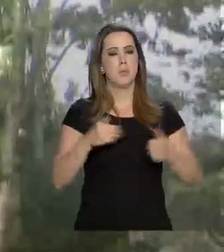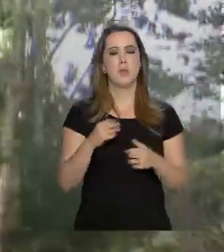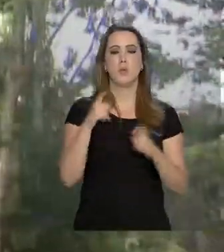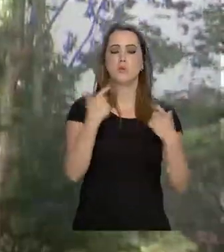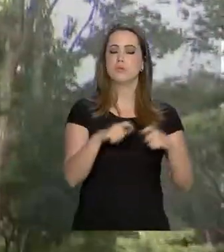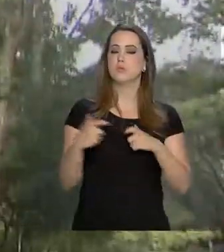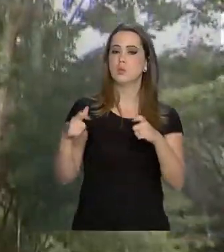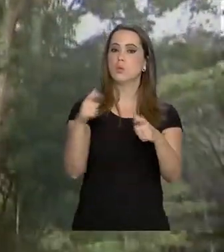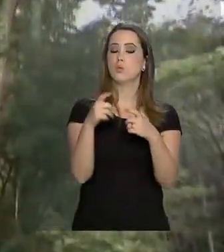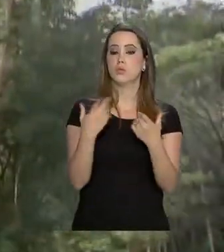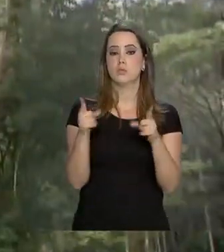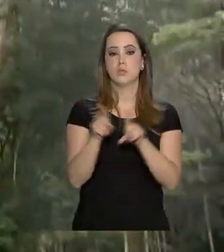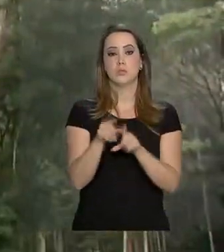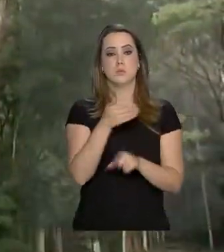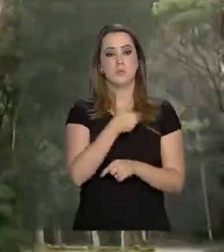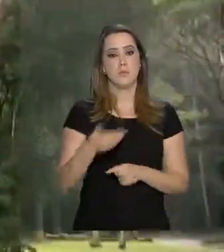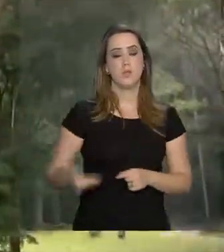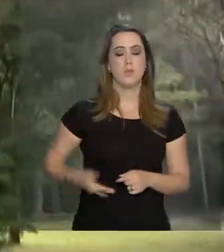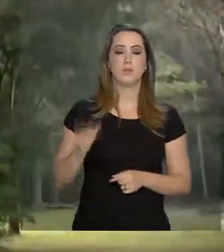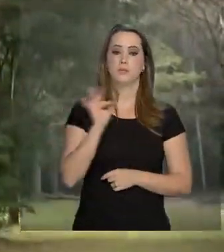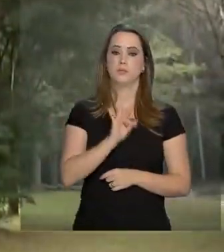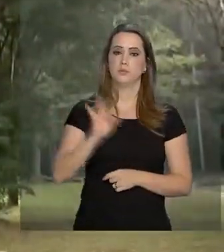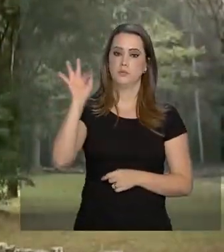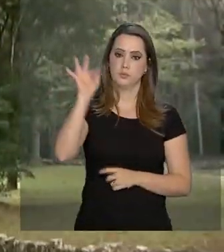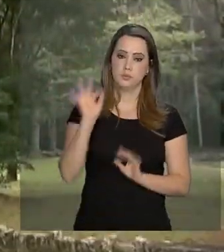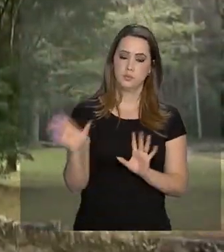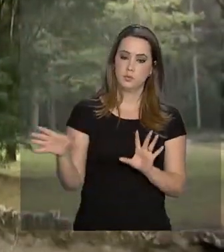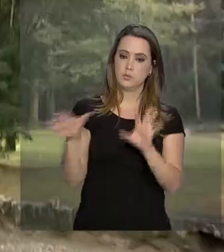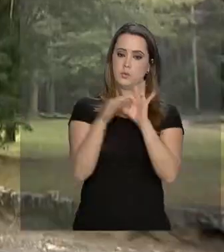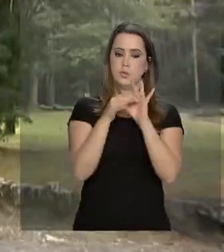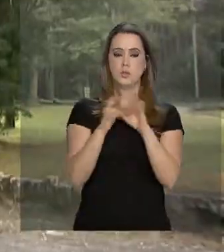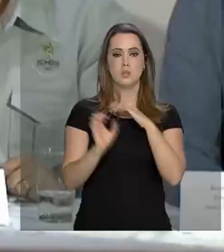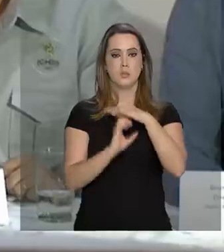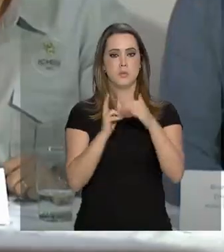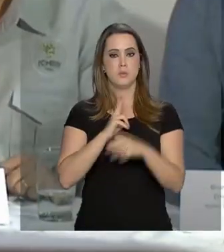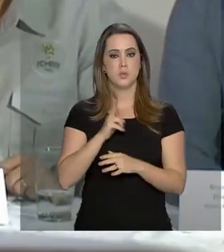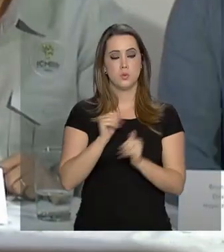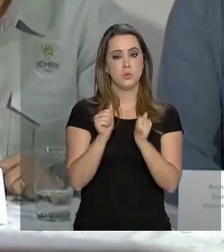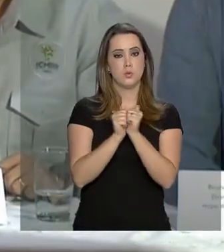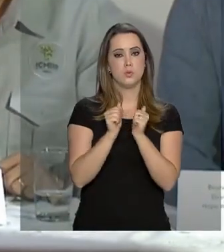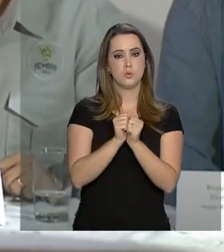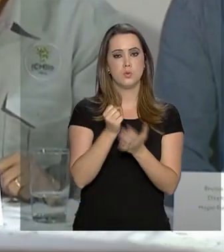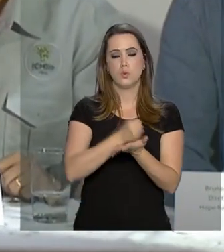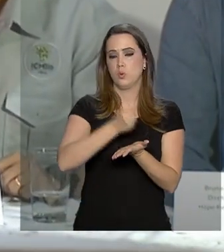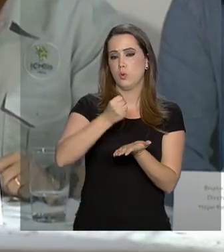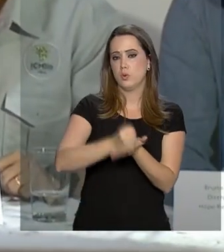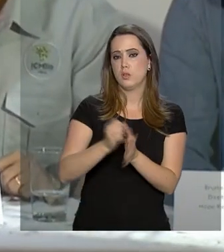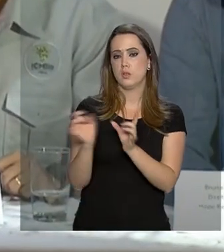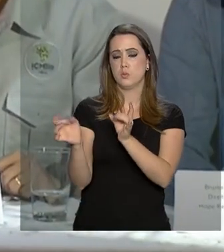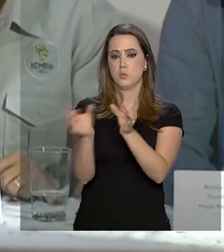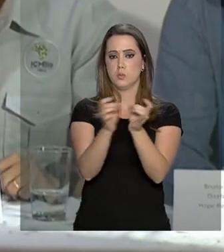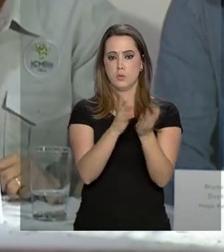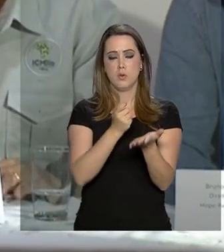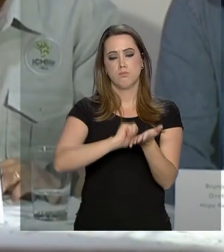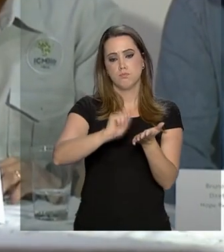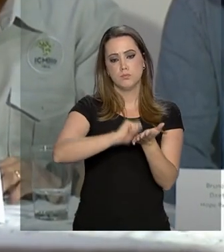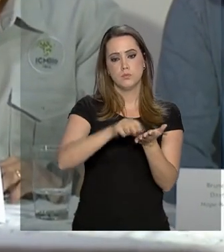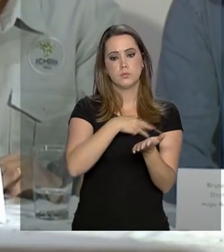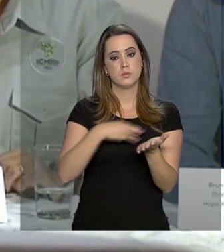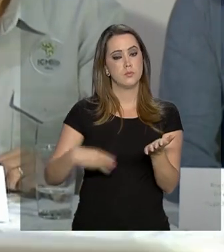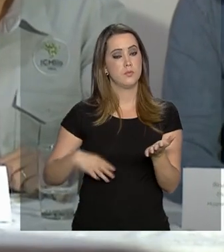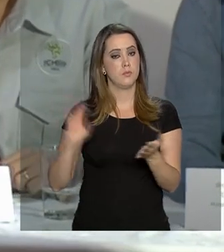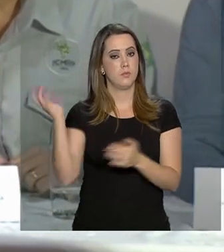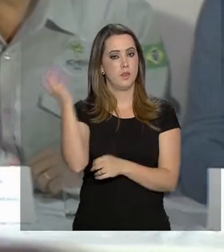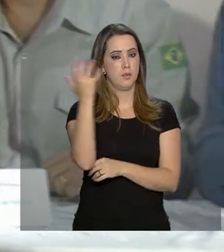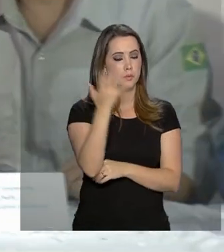infraestrutura do local, o governo federal firmou uma parceria público-privada. O contrato de concessão foi assinado pelo ministro do meio